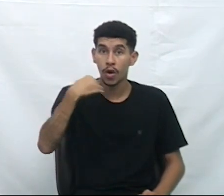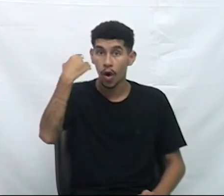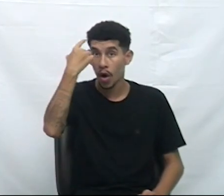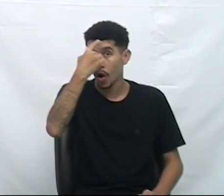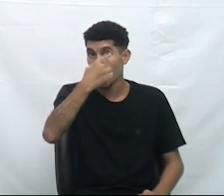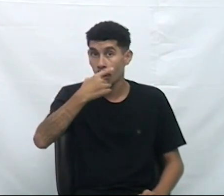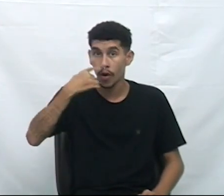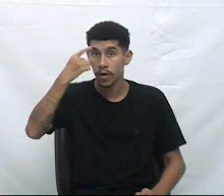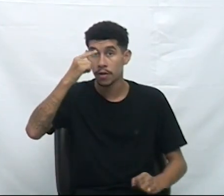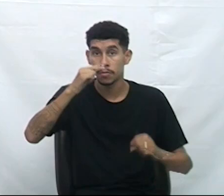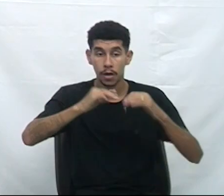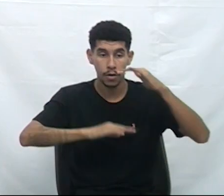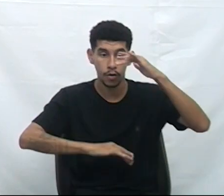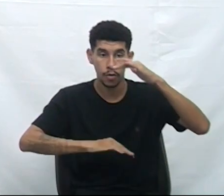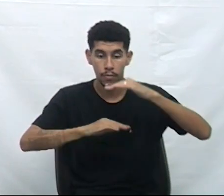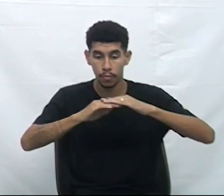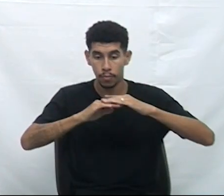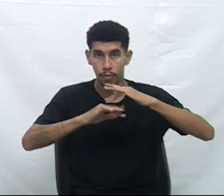recarga da bateria.